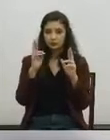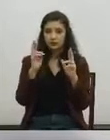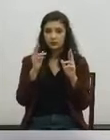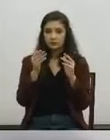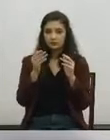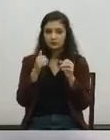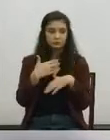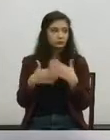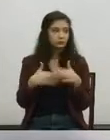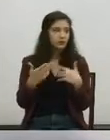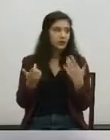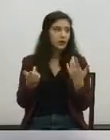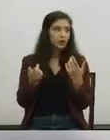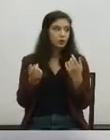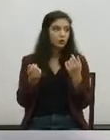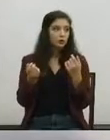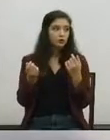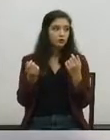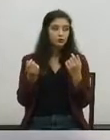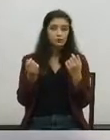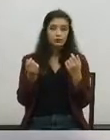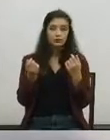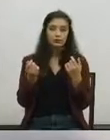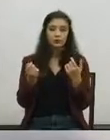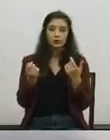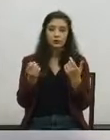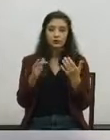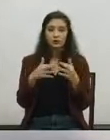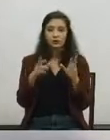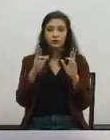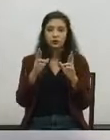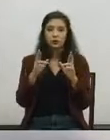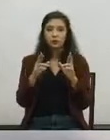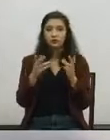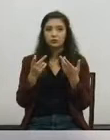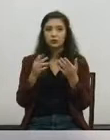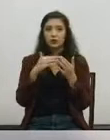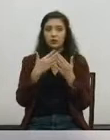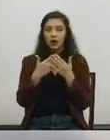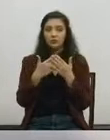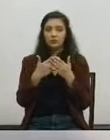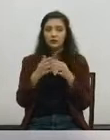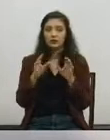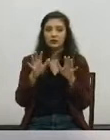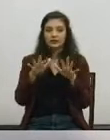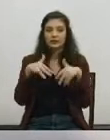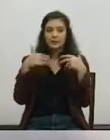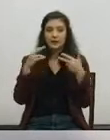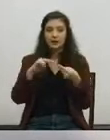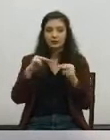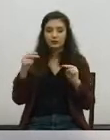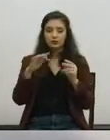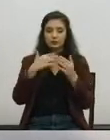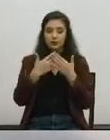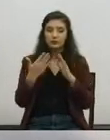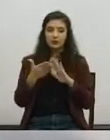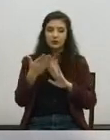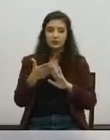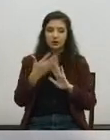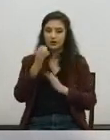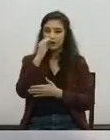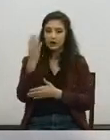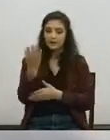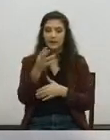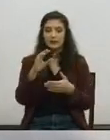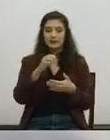é um debate que vem na decorrência de noções que o livro já apresentou na Assembleia Municipal, da própria Declaração de Emergência Climática